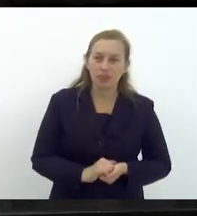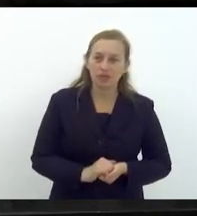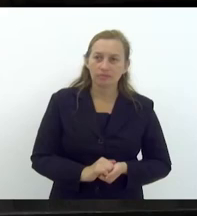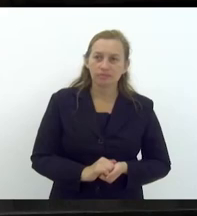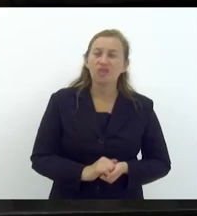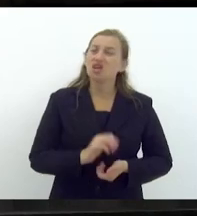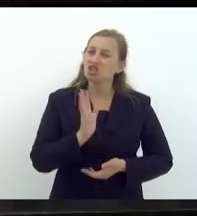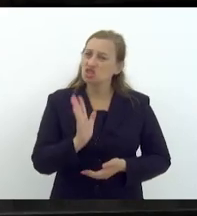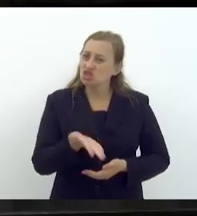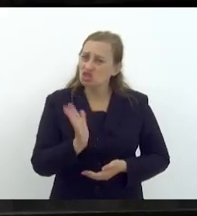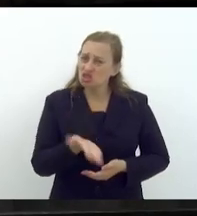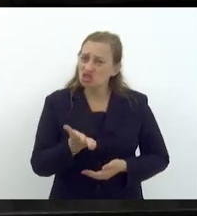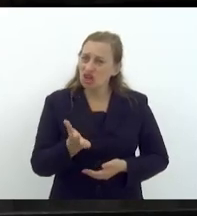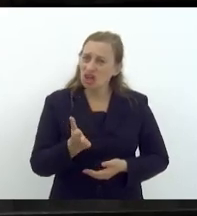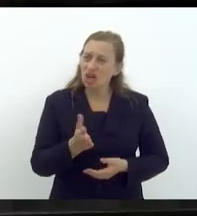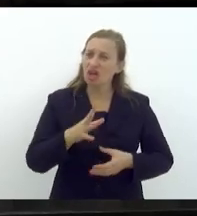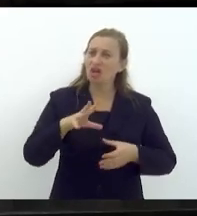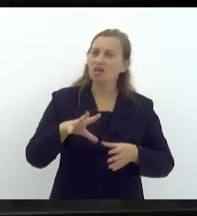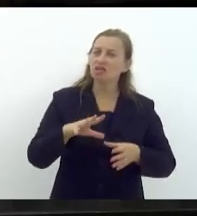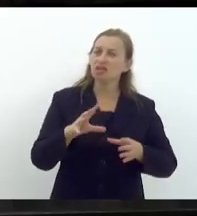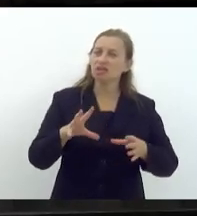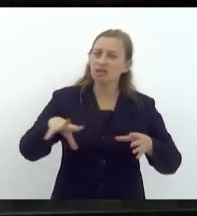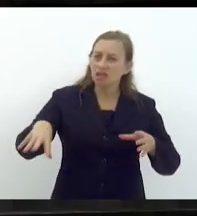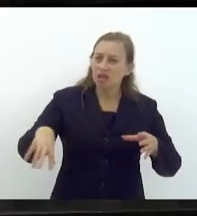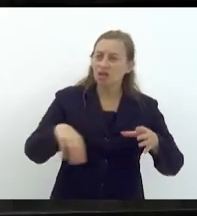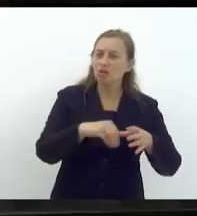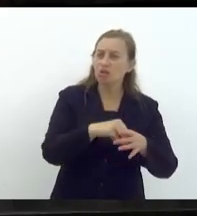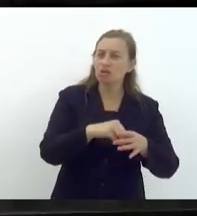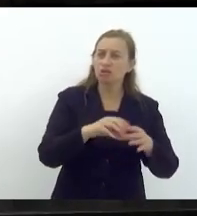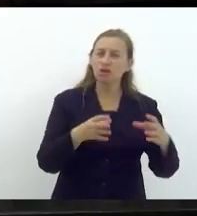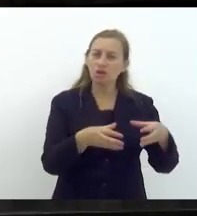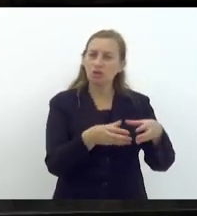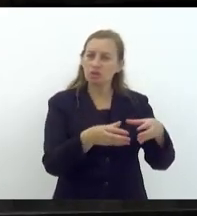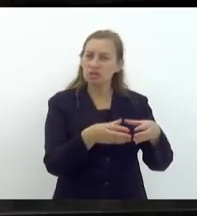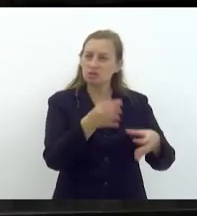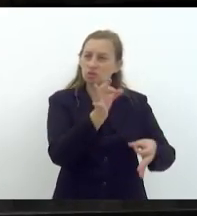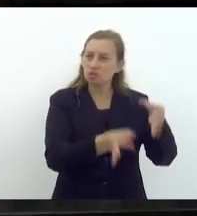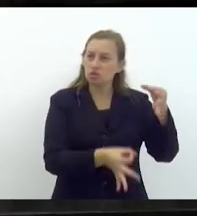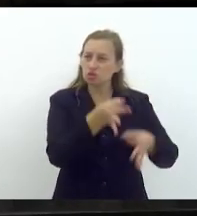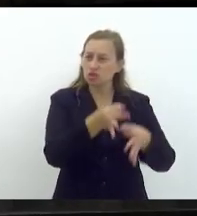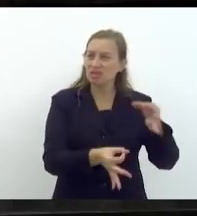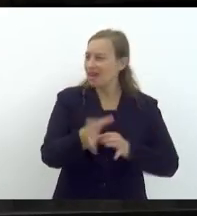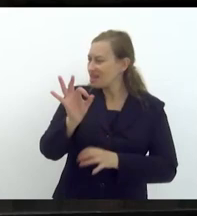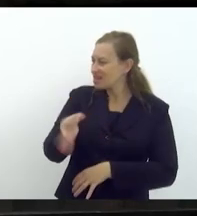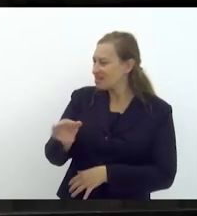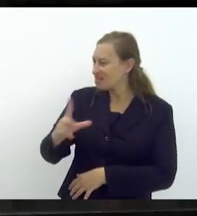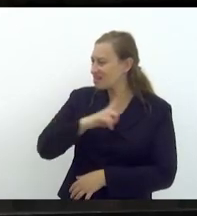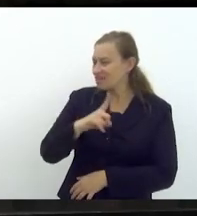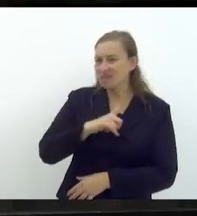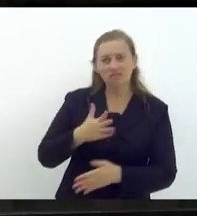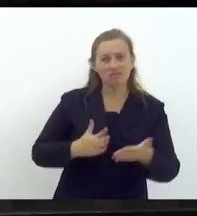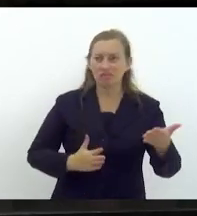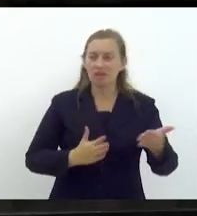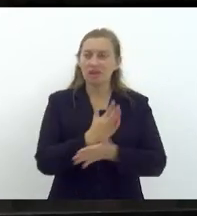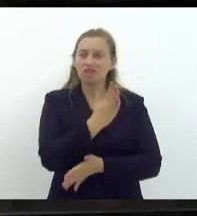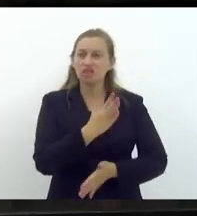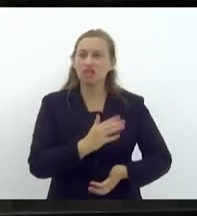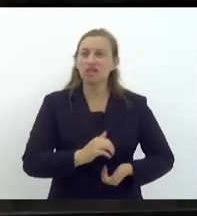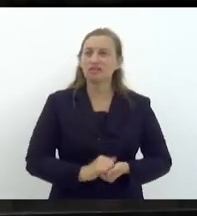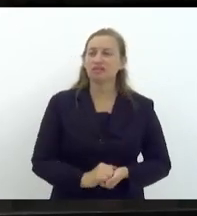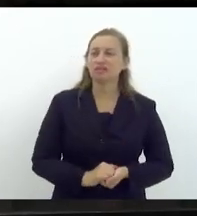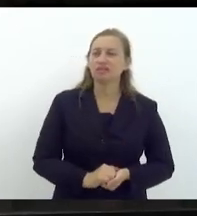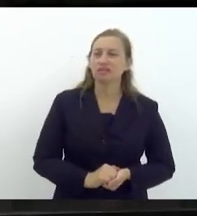já passou, já tramitou pela Comissão de Constituição e Justiça e eu tenho certeza que vai ser aprovado nessa plenária